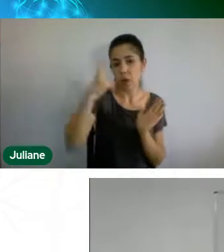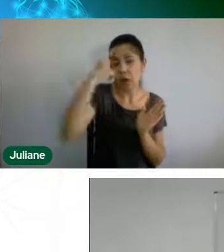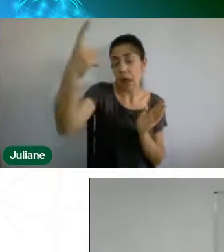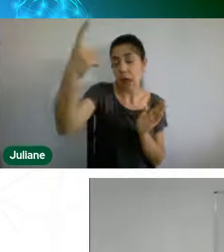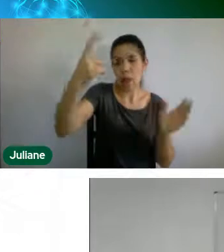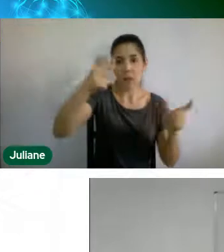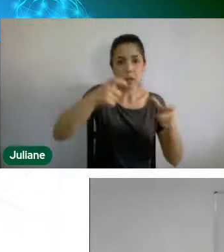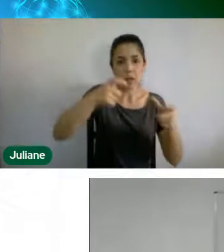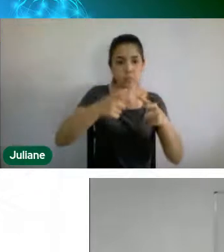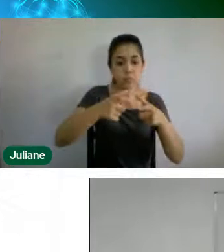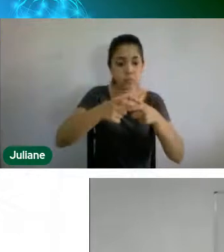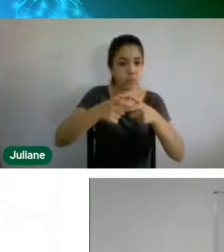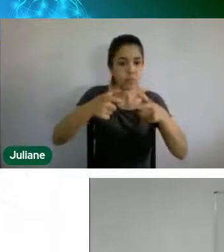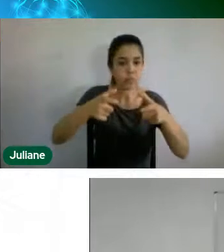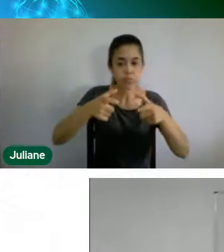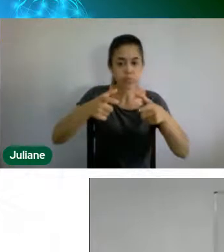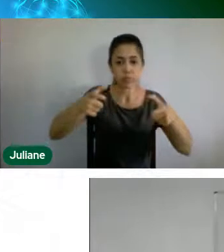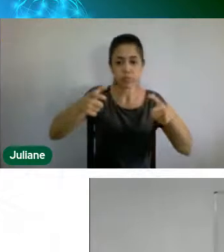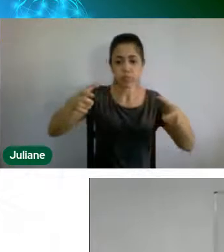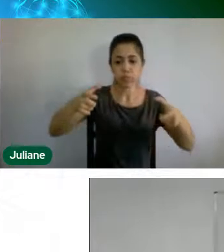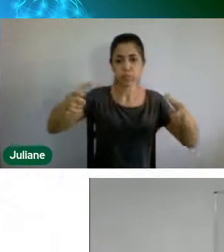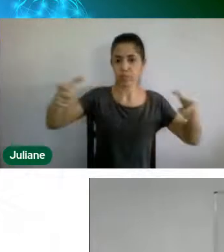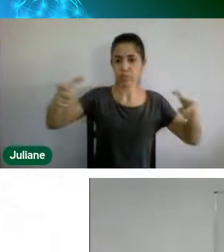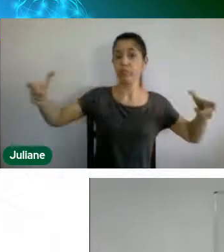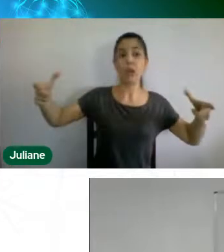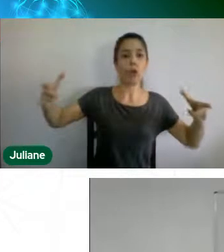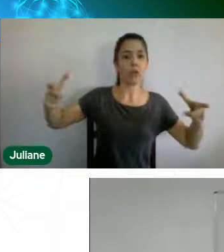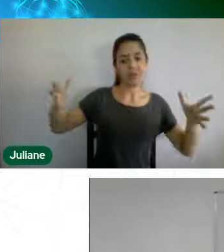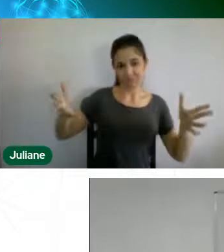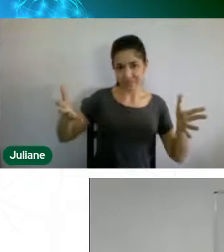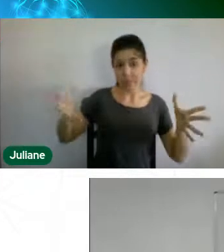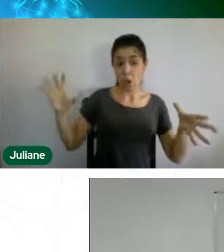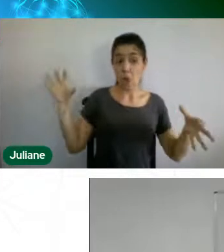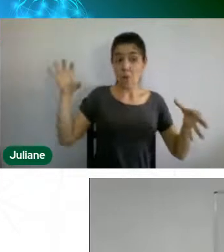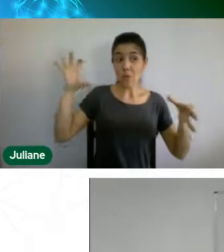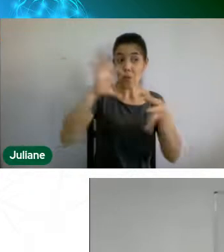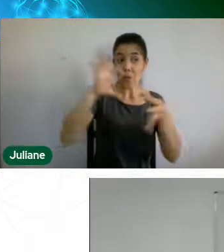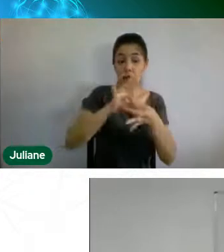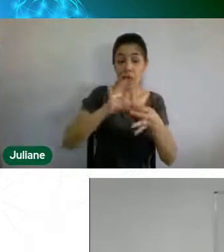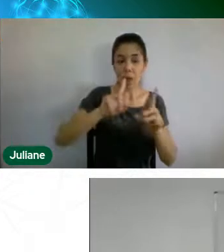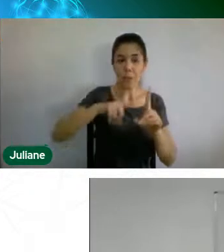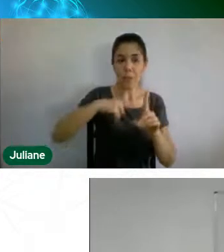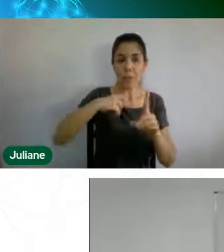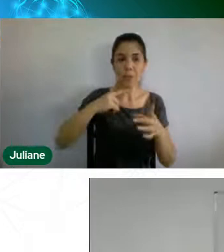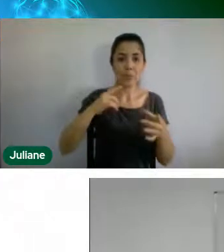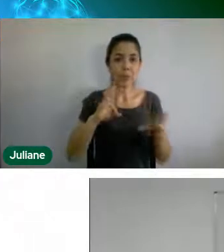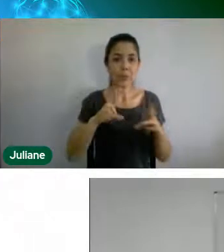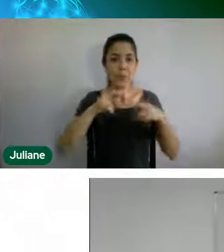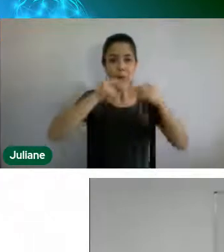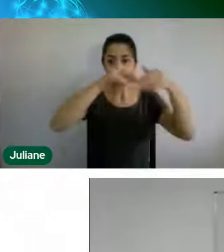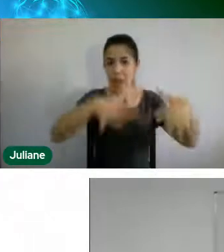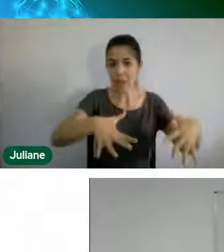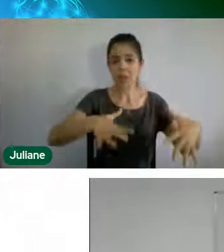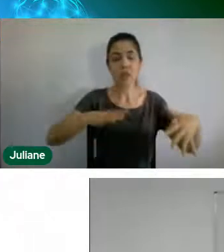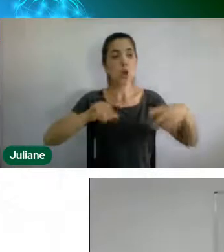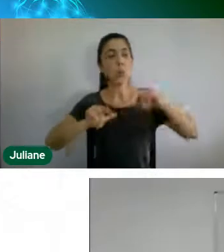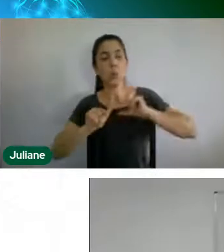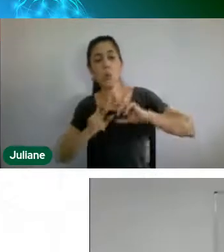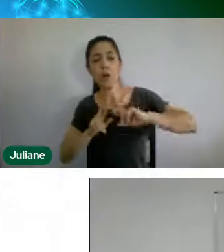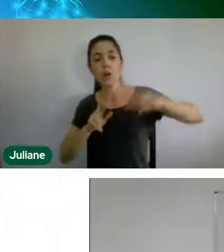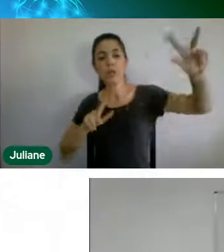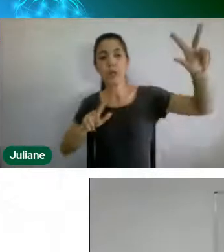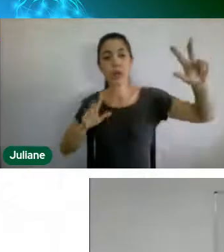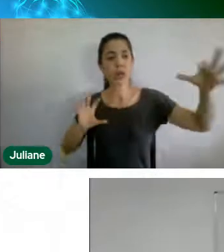inclusive até mais redes que tem pelo nosso país, né, tem outras redes que